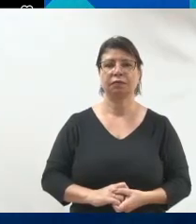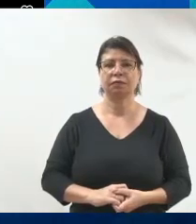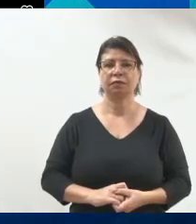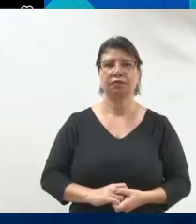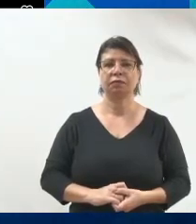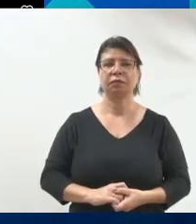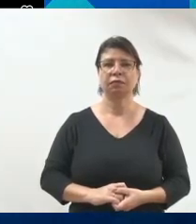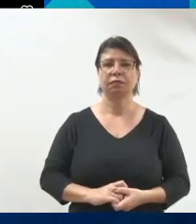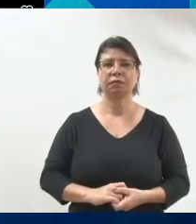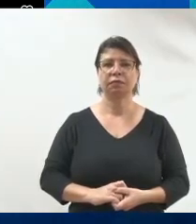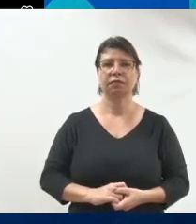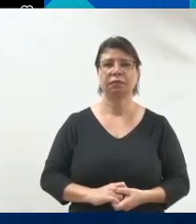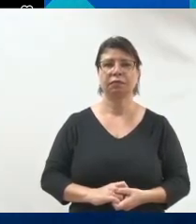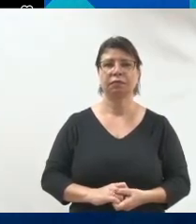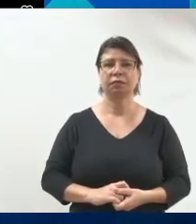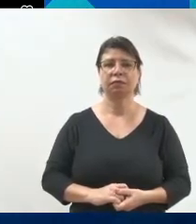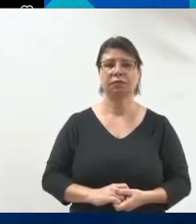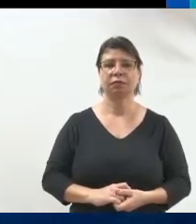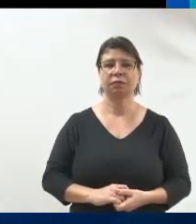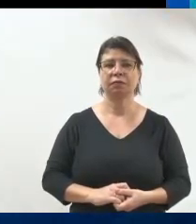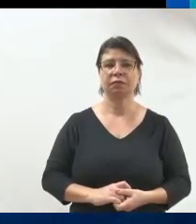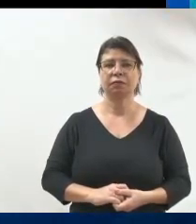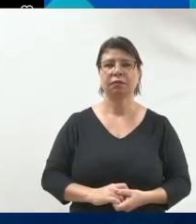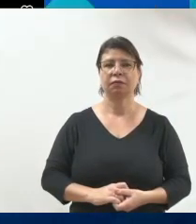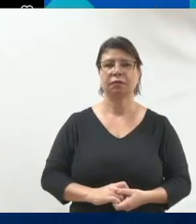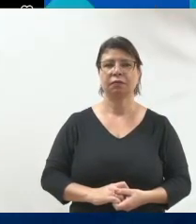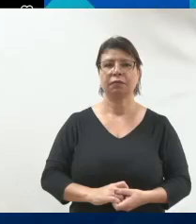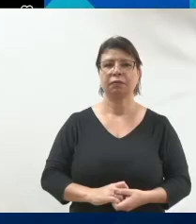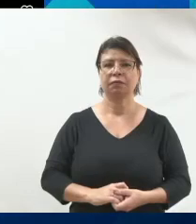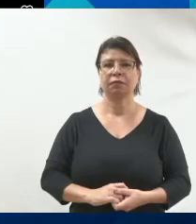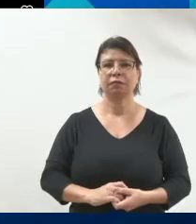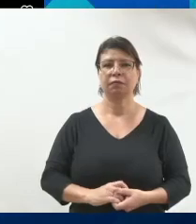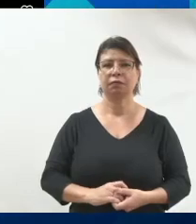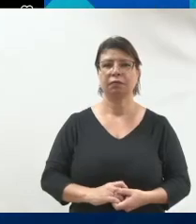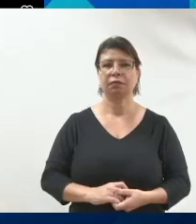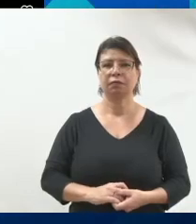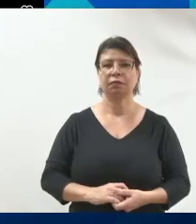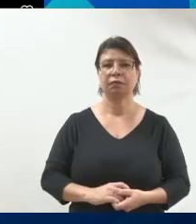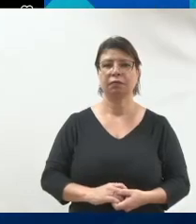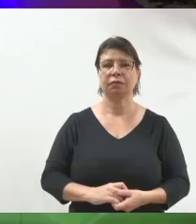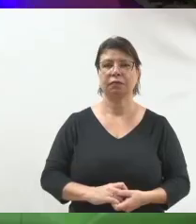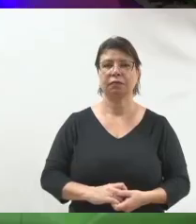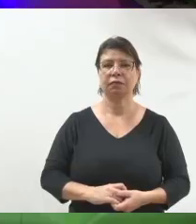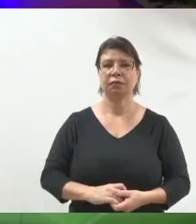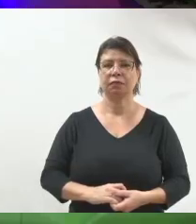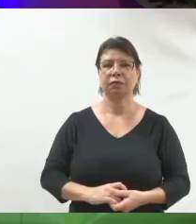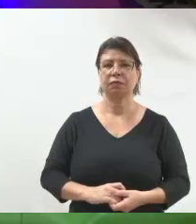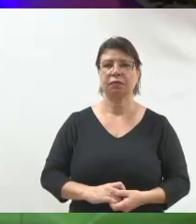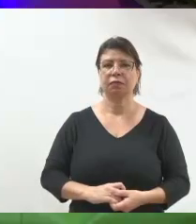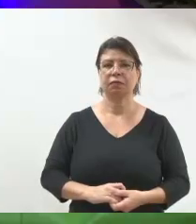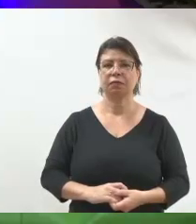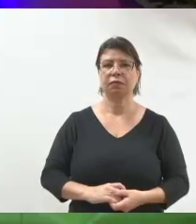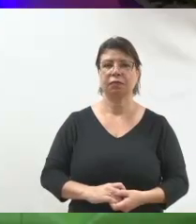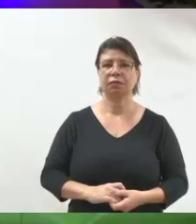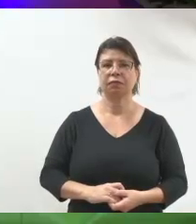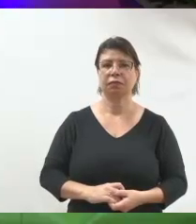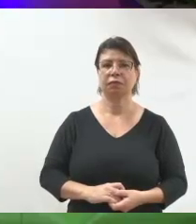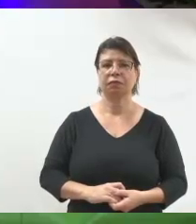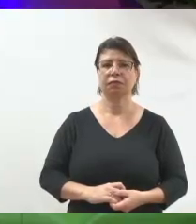E eu queria ser o melhor pai para a Sofia. E aí, eu tenho uma frase aqui que fala que eu nunca envergonhei.